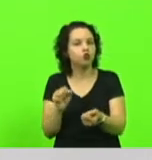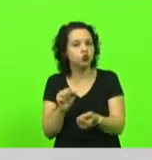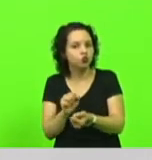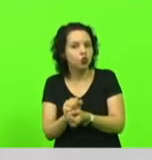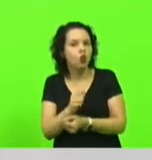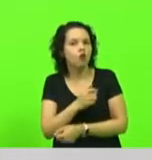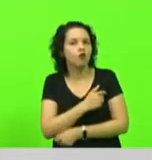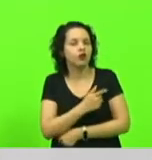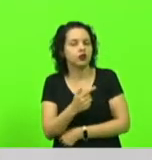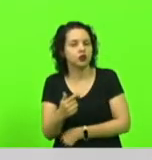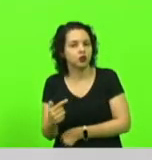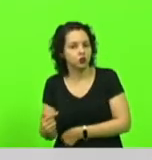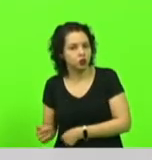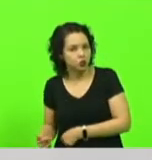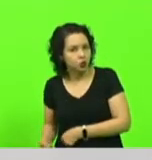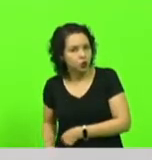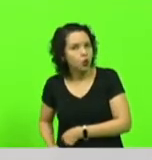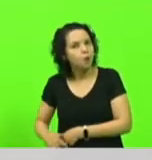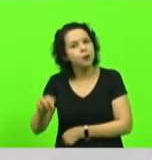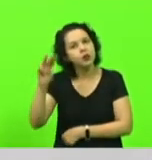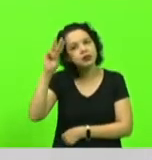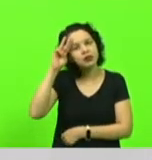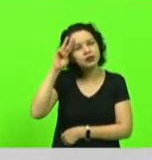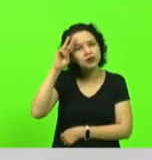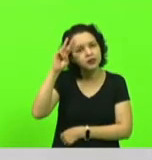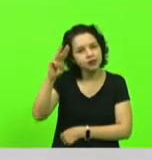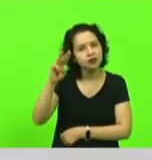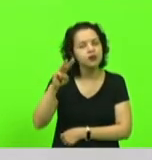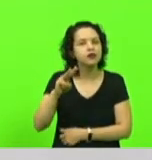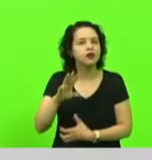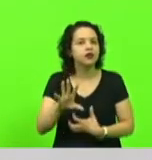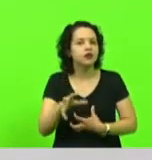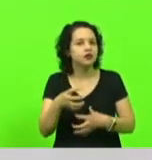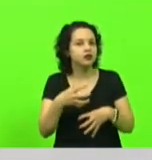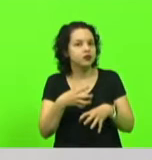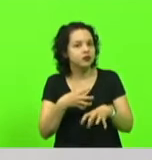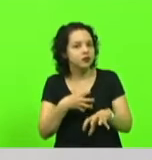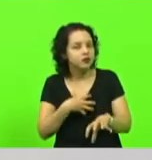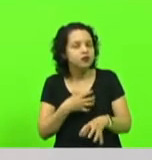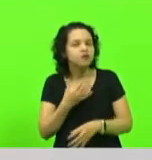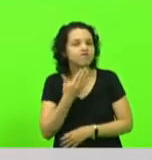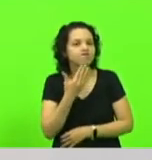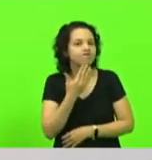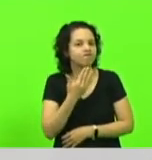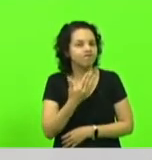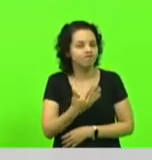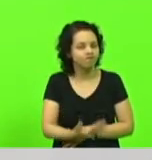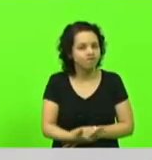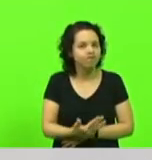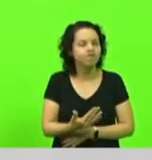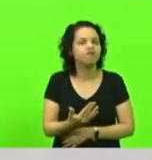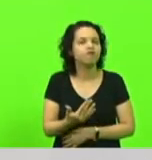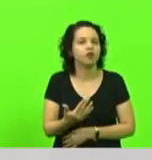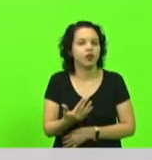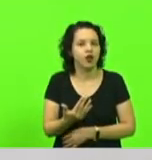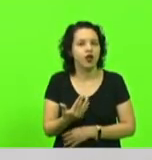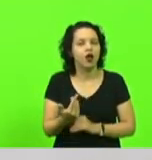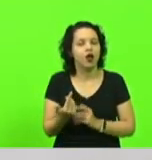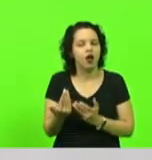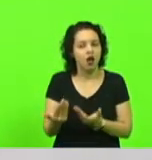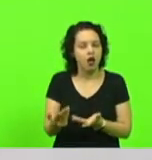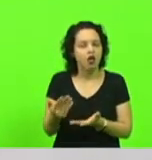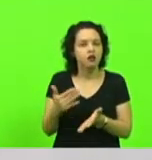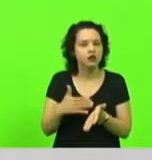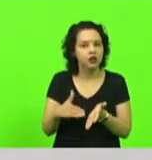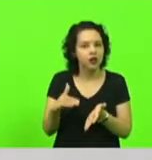governador Carlos Moisés, que foi sensível à demanda e aporta para a Secretaria para os